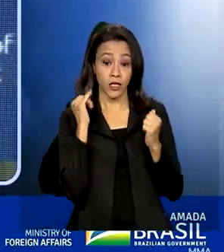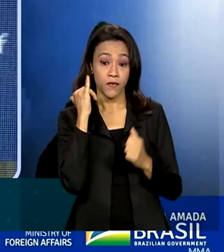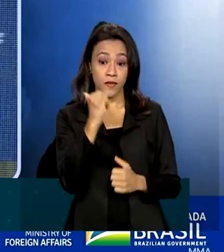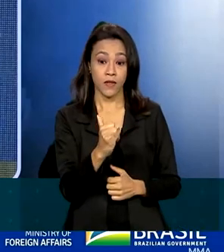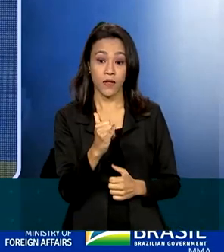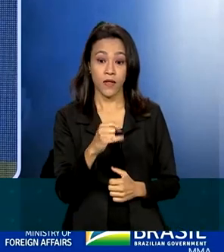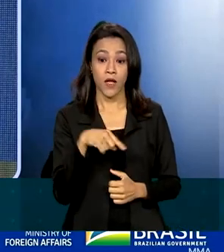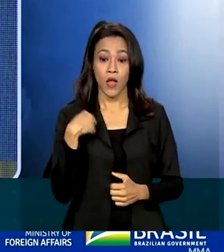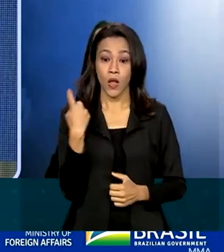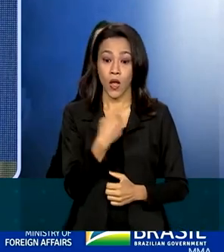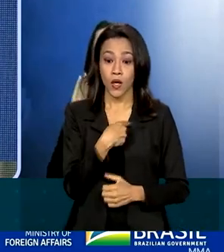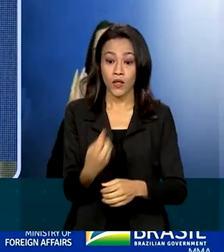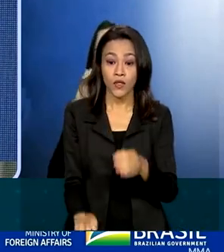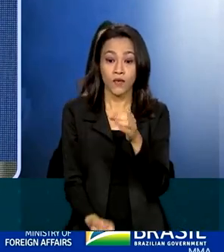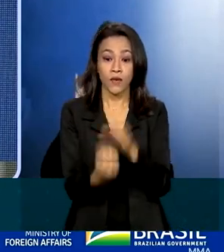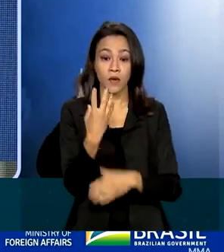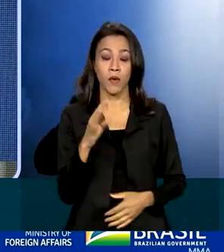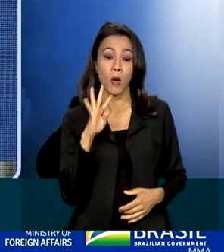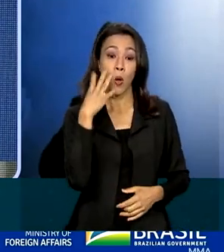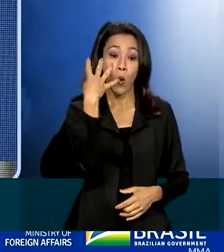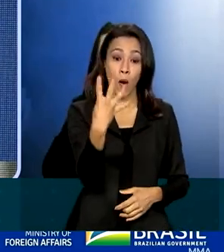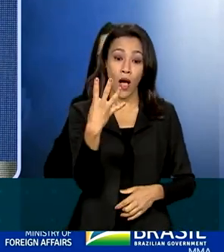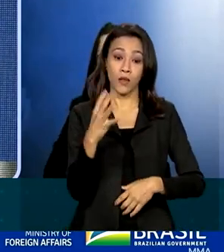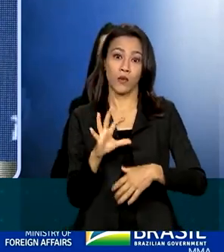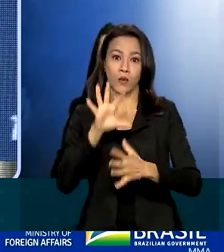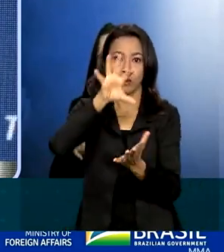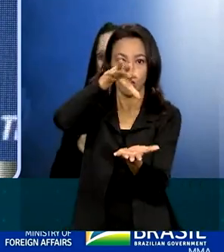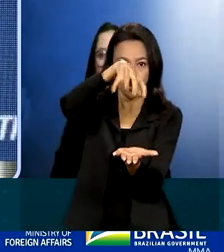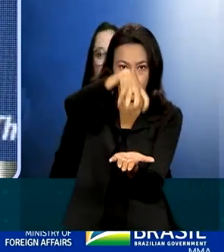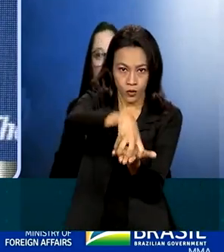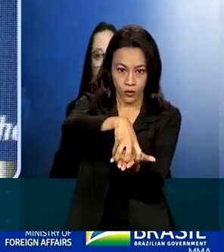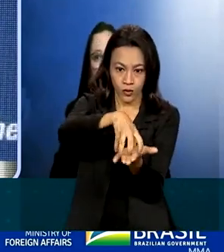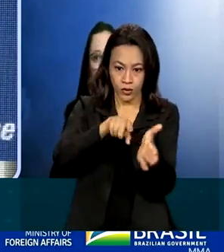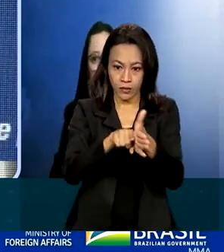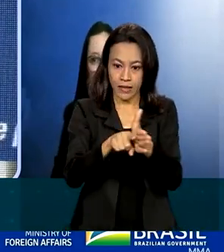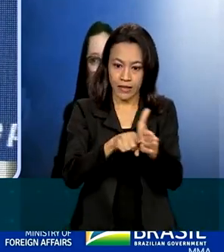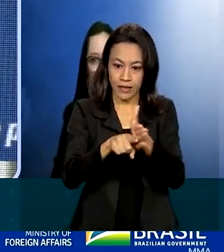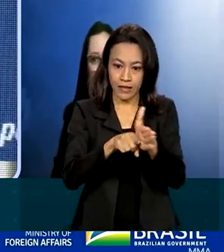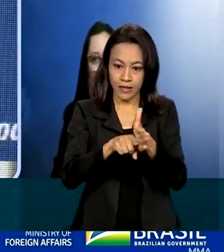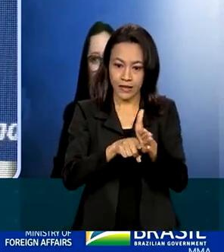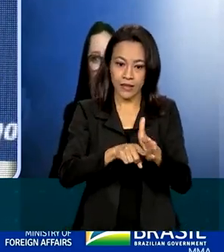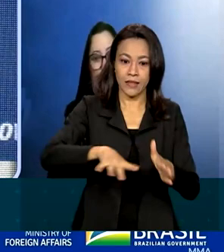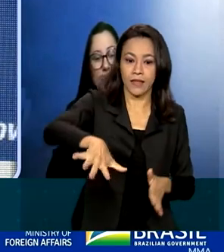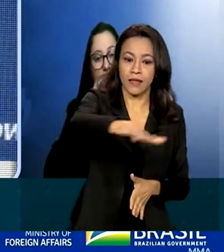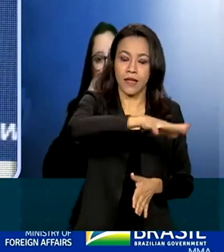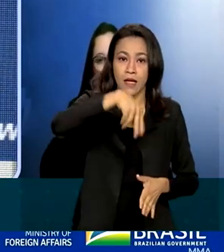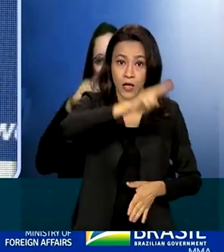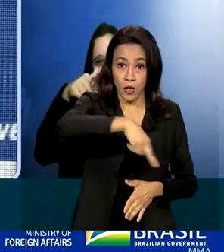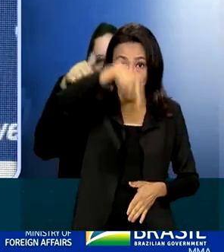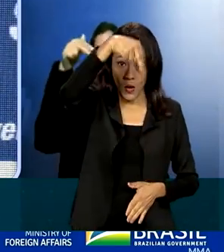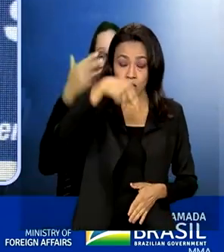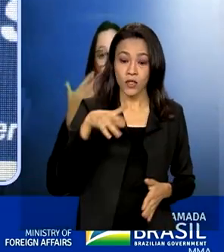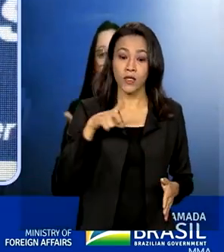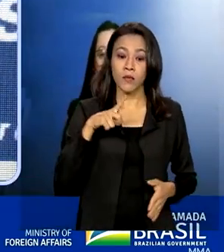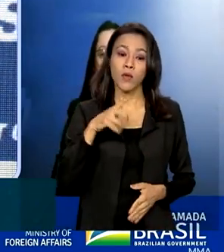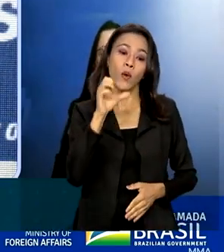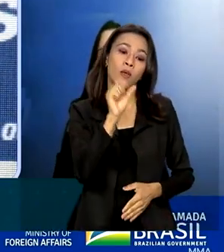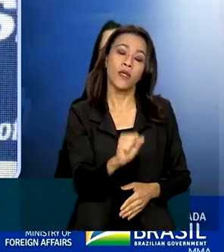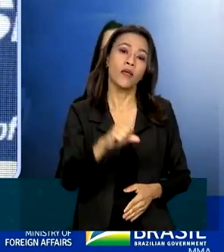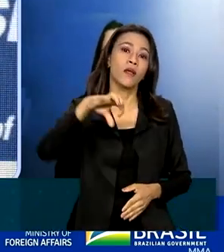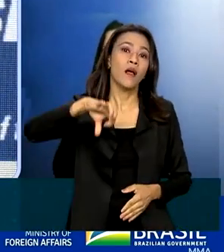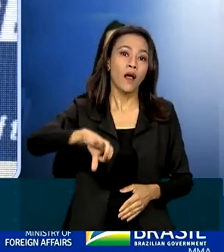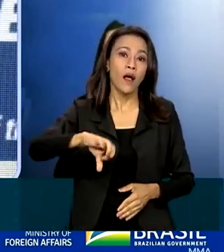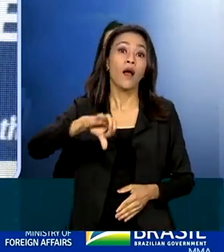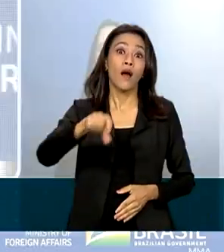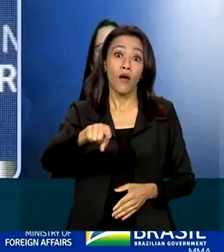quatro centros de pesquisa para a Embrapi ligados à bioeconomia na região norte. Hoje nós temos 89 centros de pesquisa ligados à Embrapi,